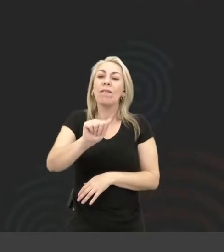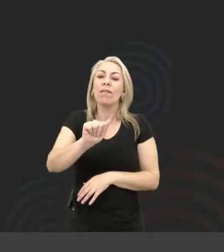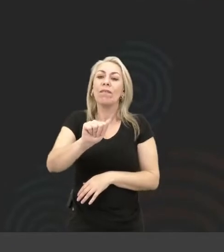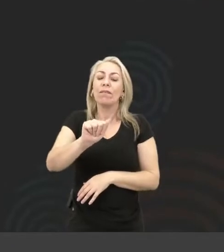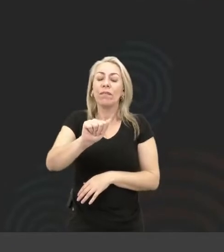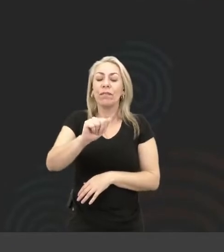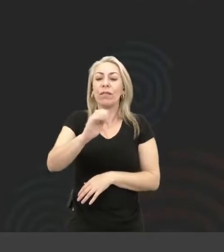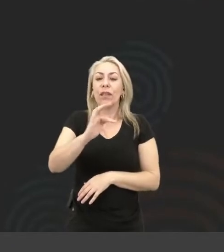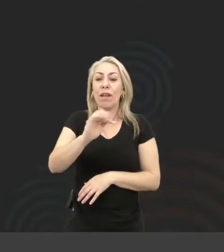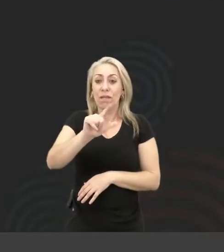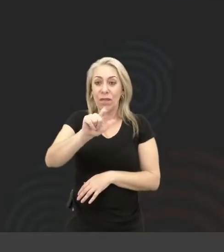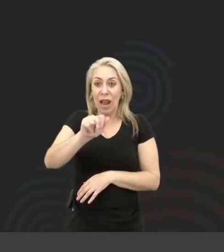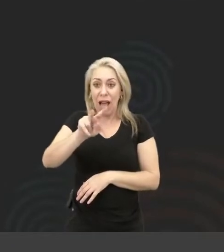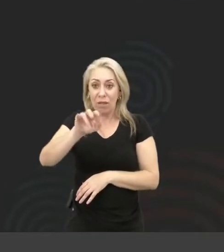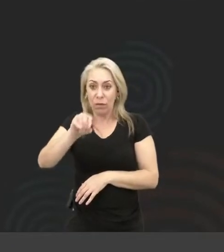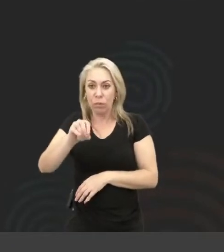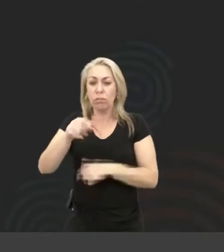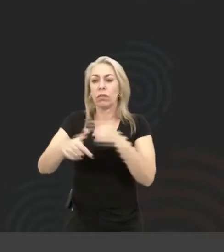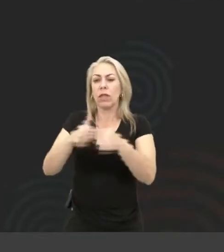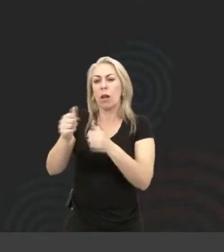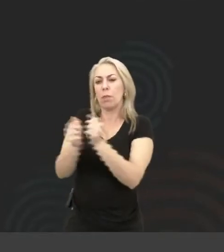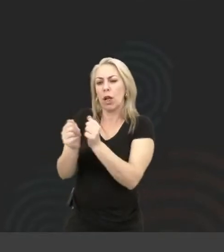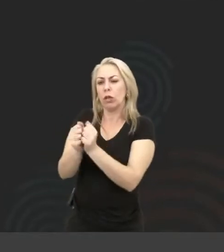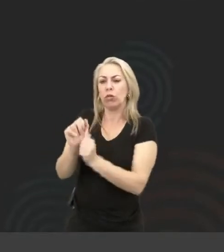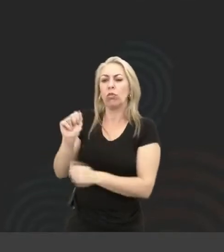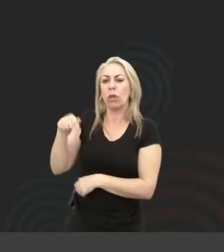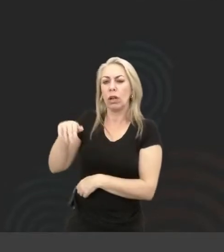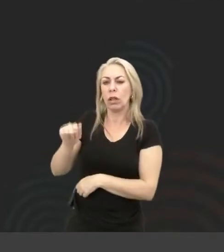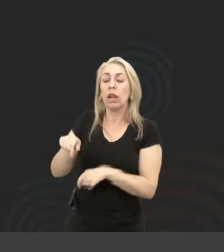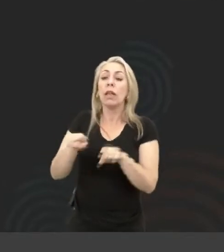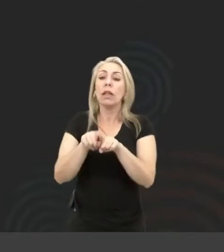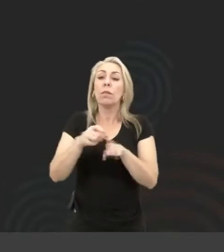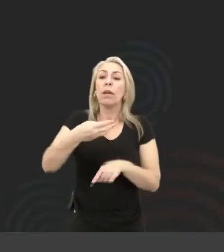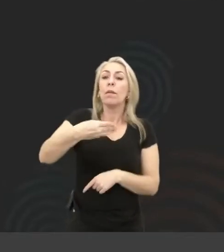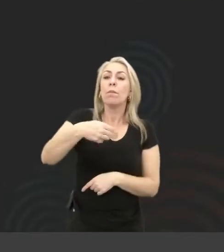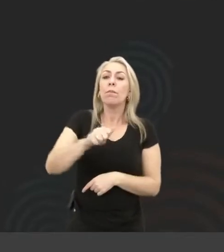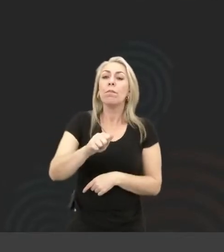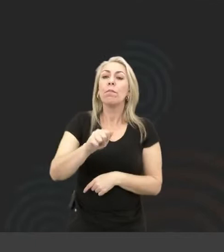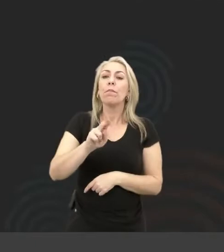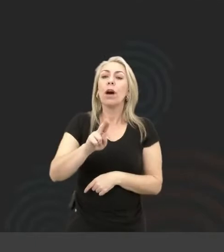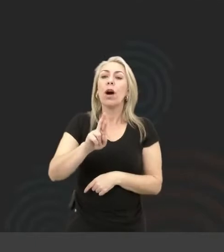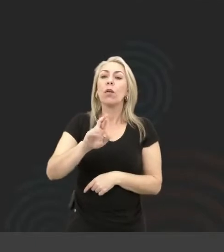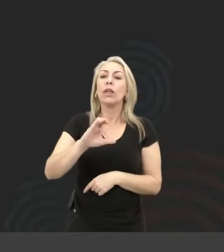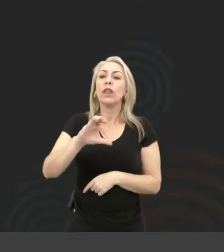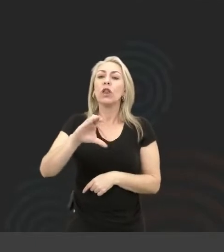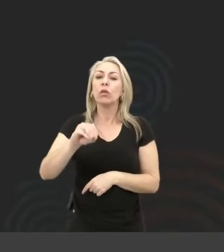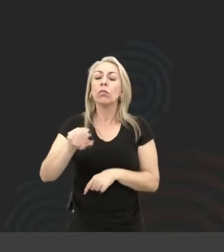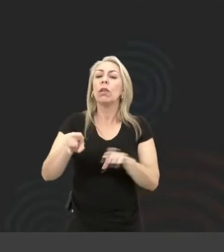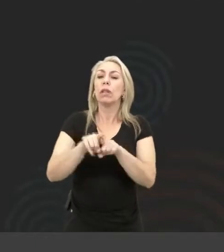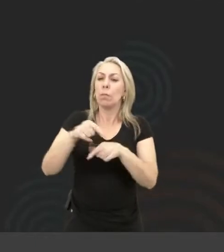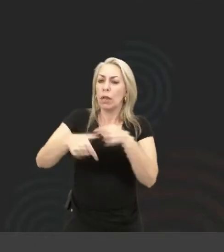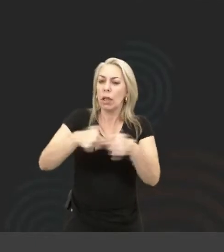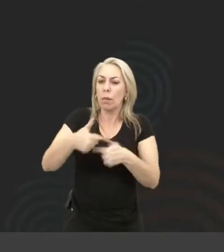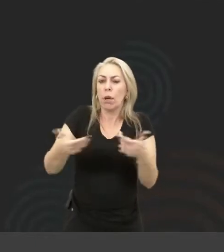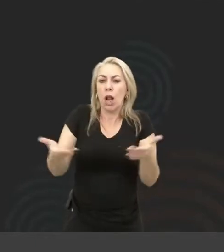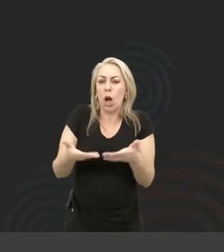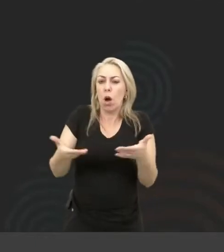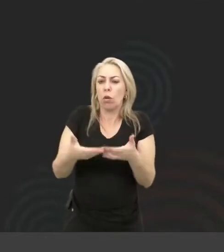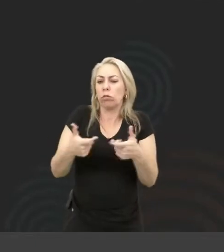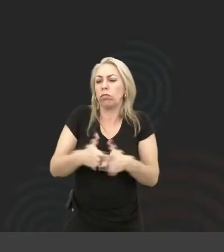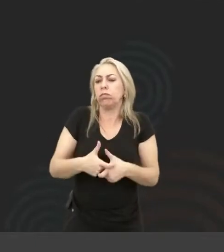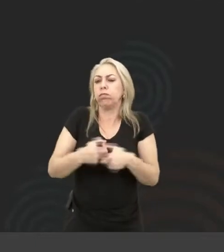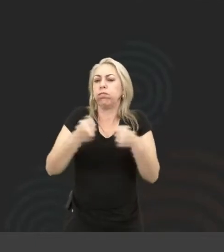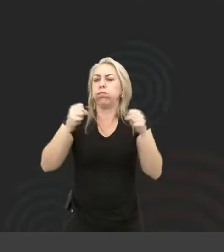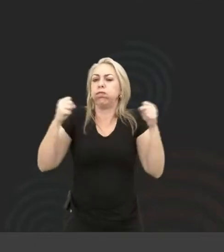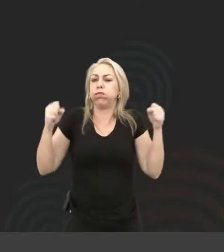que trabalha com a Ana, e o Maurício Pereira, que hoje também trabalha em uma grande instituição